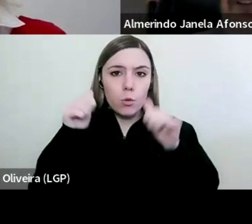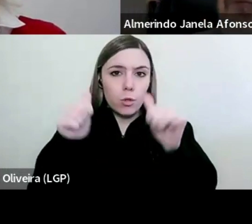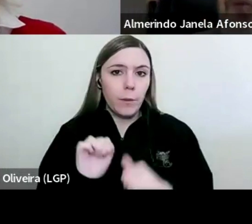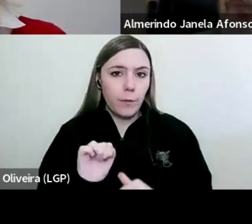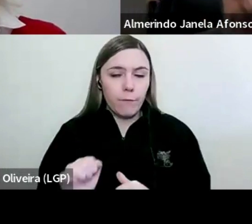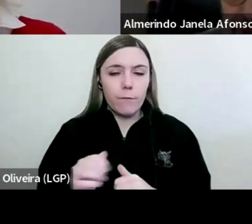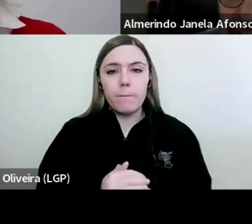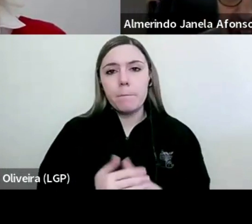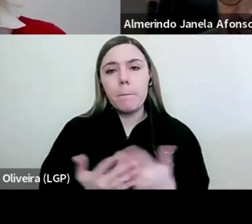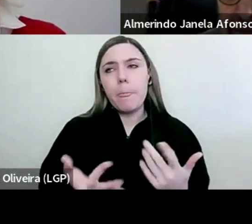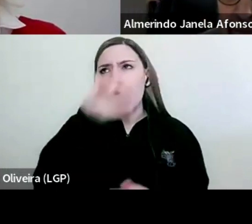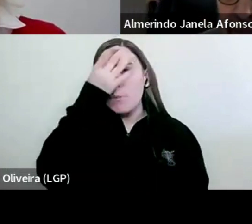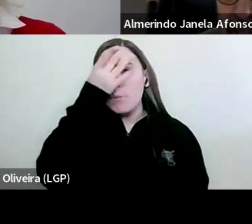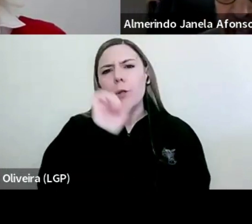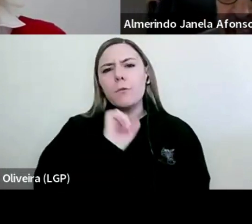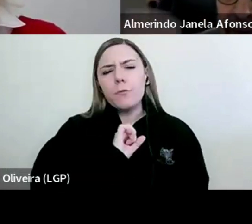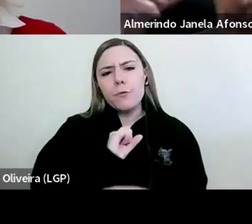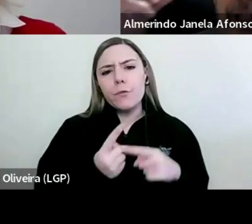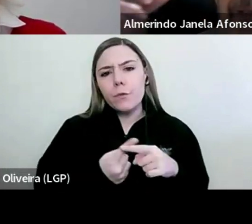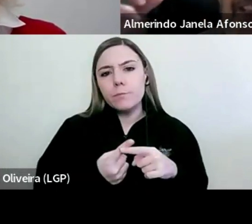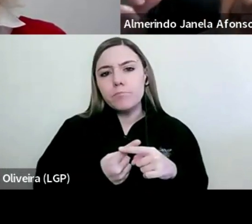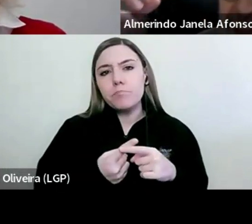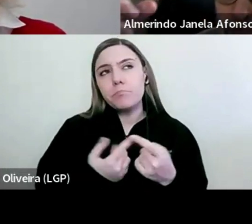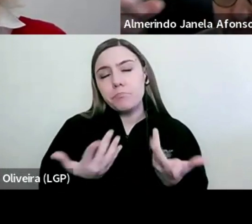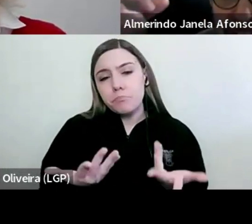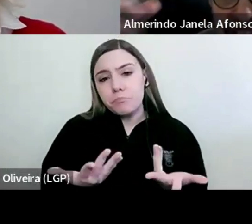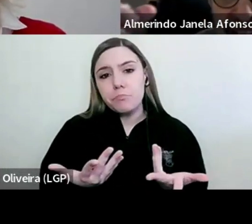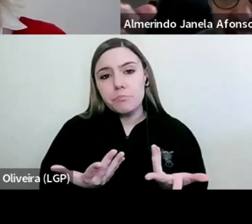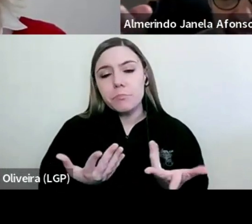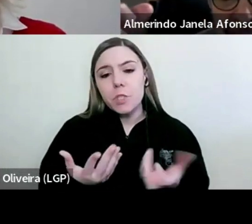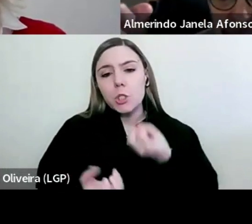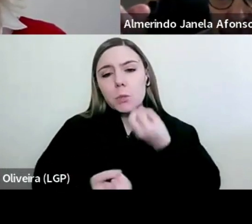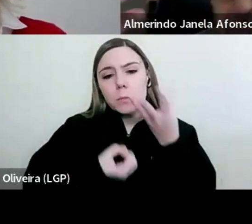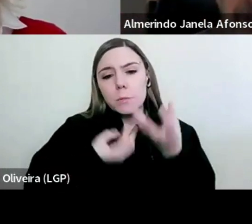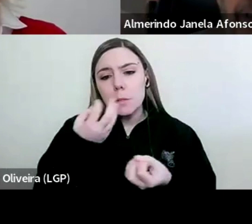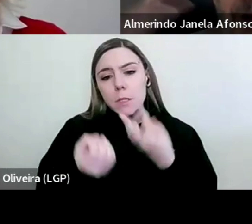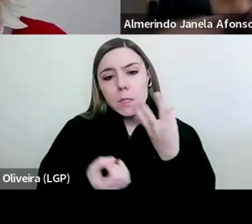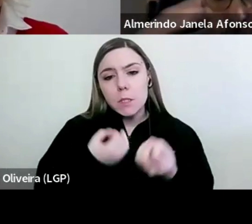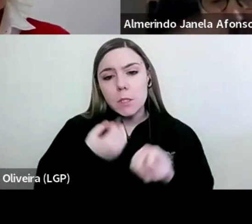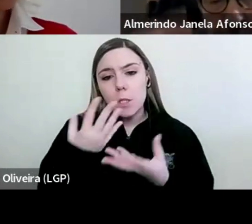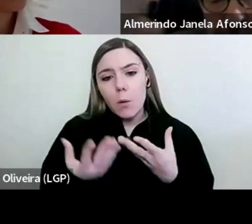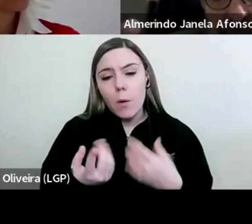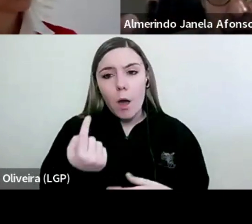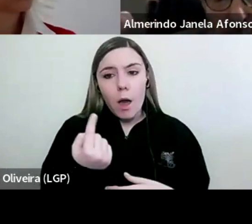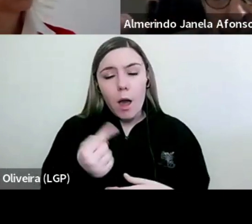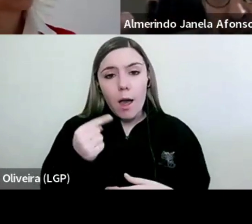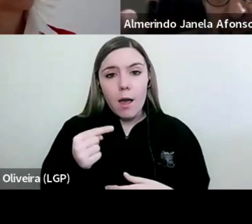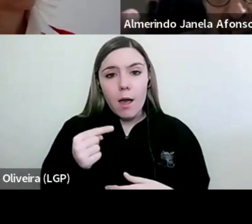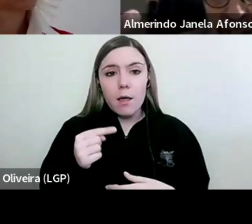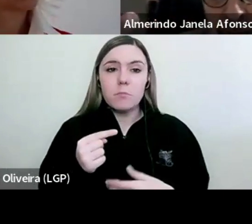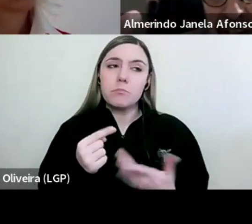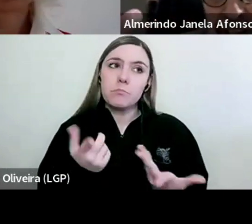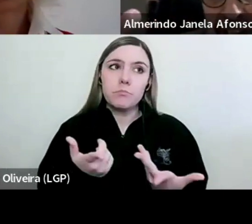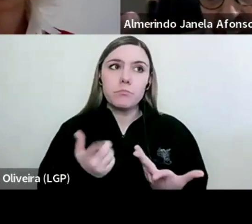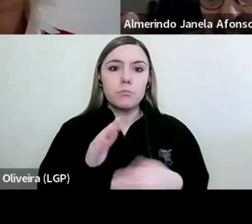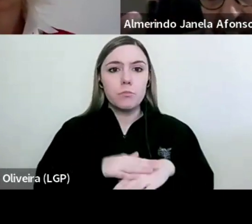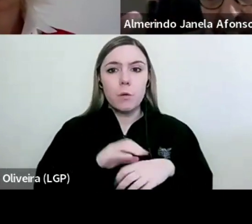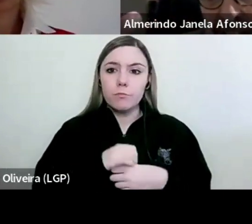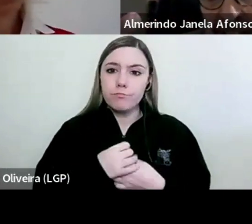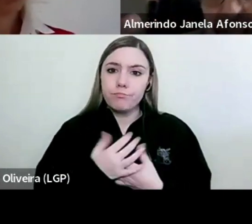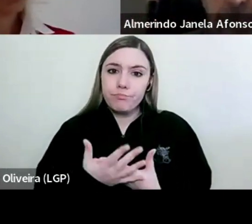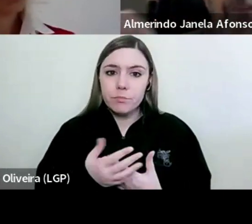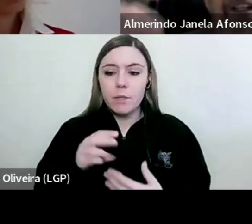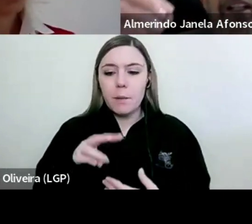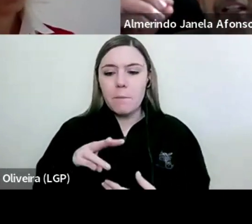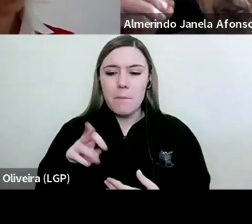interessante, do meu ponto de vista, que a fundamentação utilizada com alguma inspiração marxista